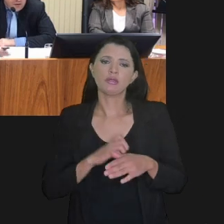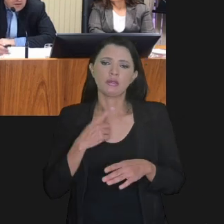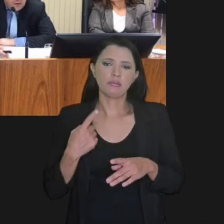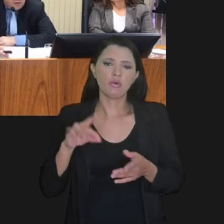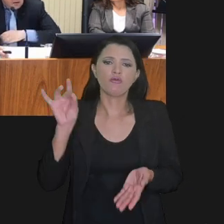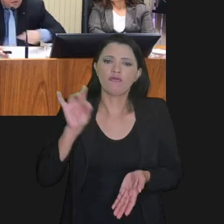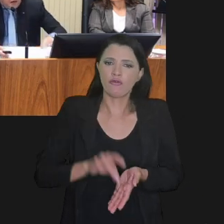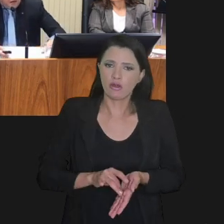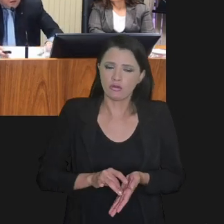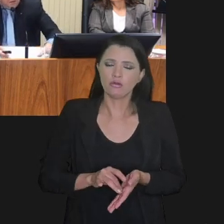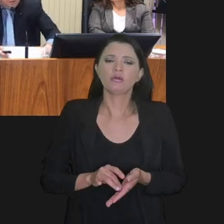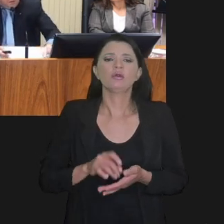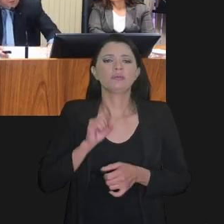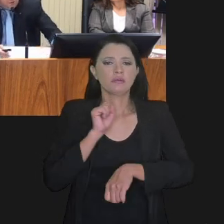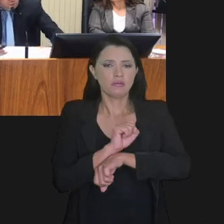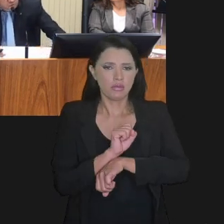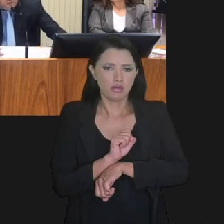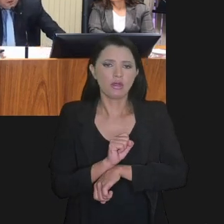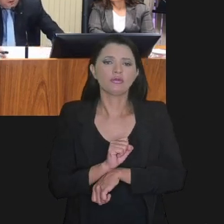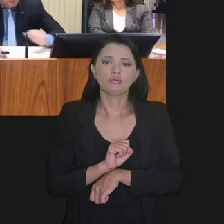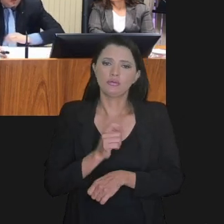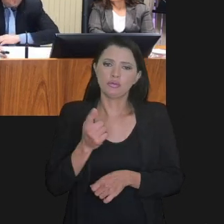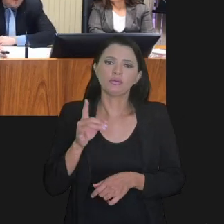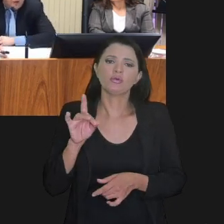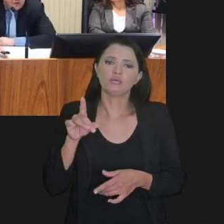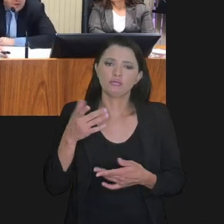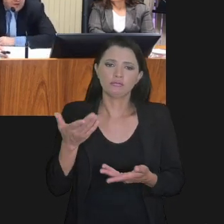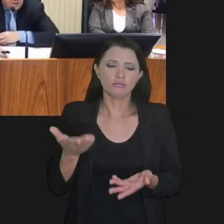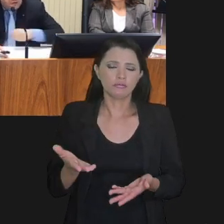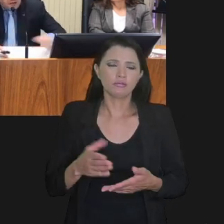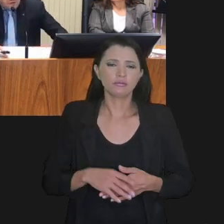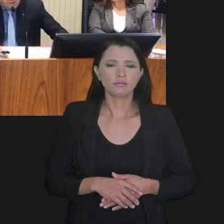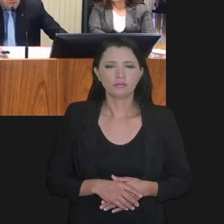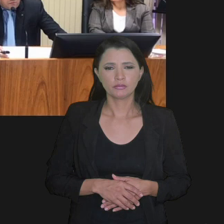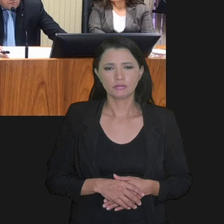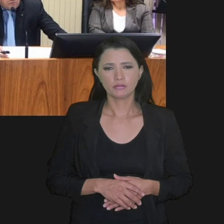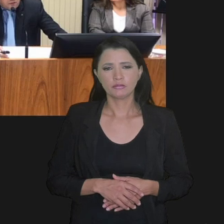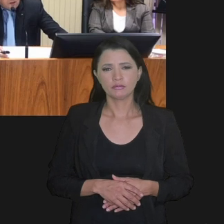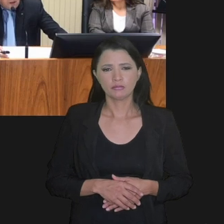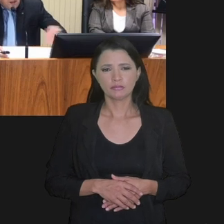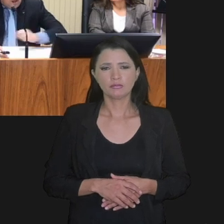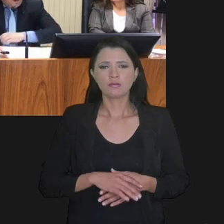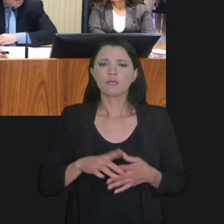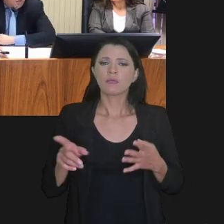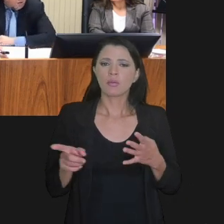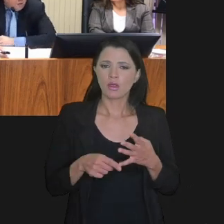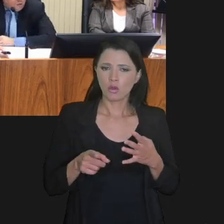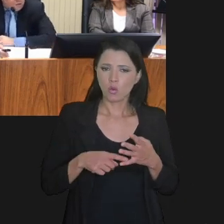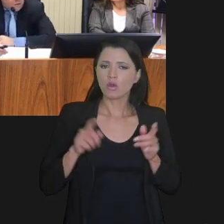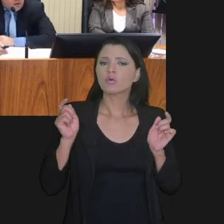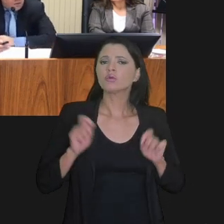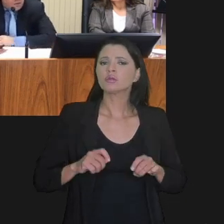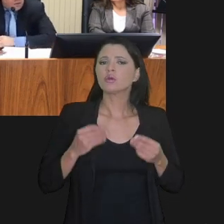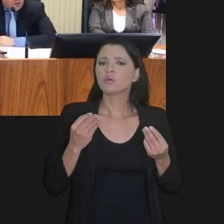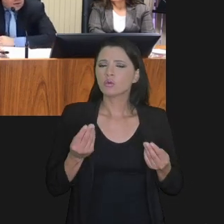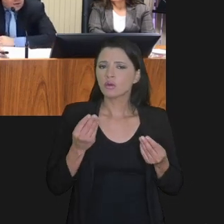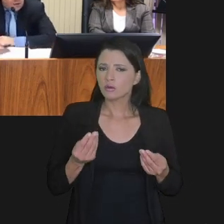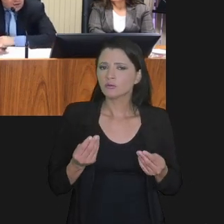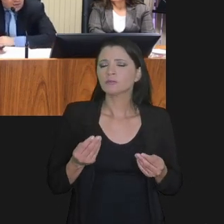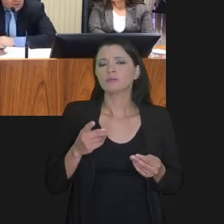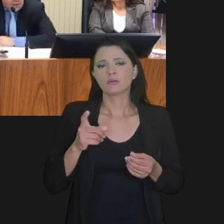suspensão por inexistência de fato ou suspensão por inexistência de fato. E o quarto